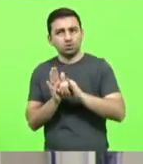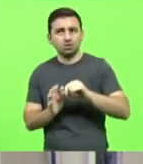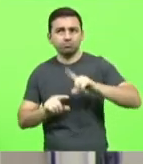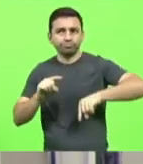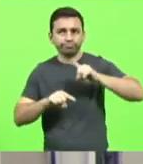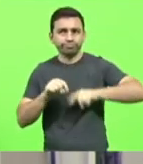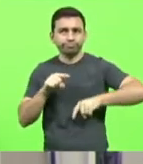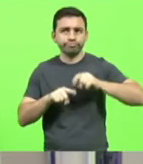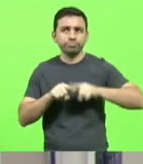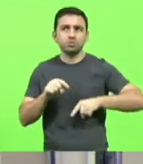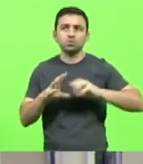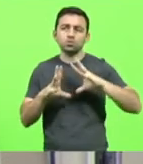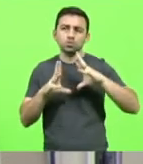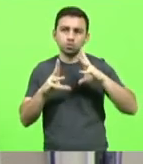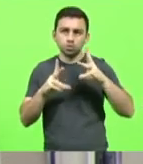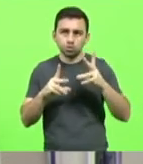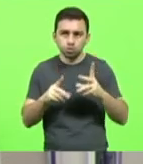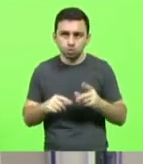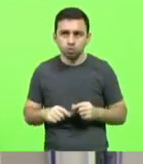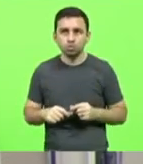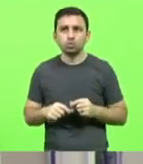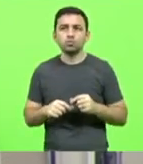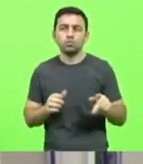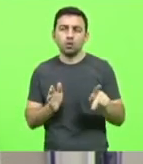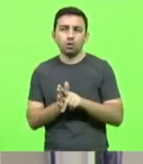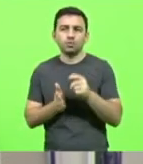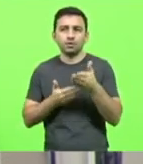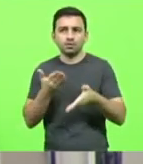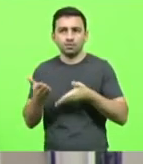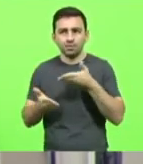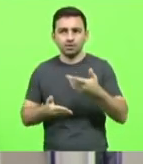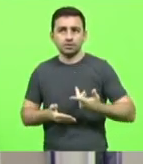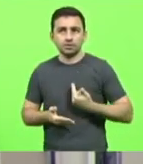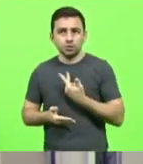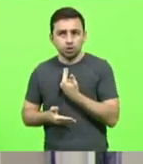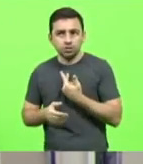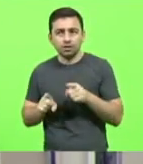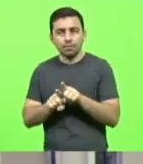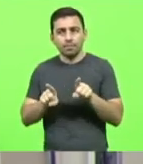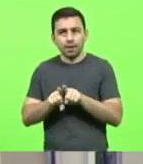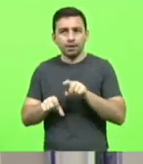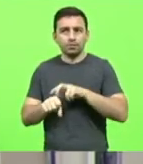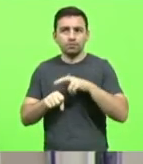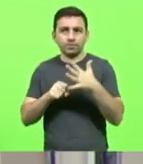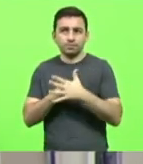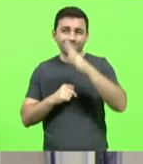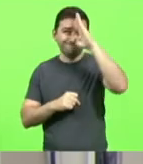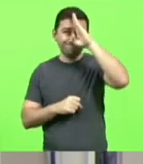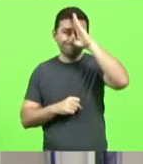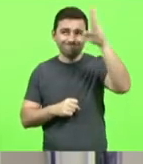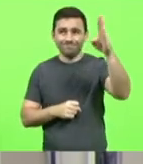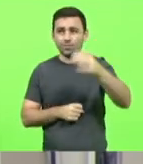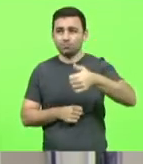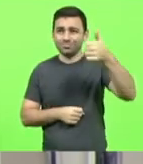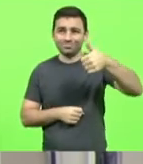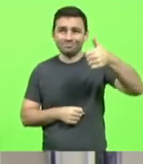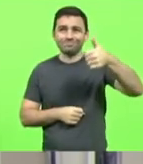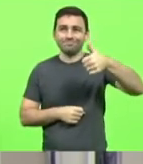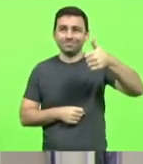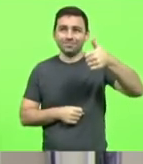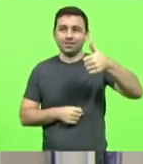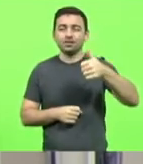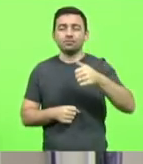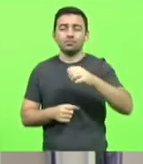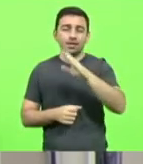serem utilizados em cirurgias e no tratamento da COVID, que é, sem dúvida nenhuma, a prioridade número um do Brasil e de Santa